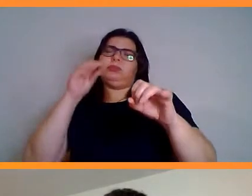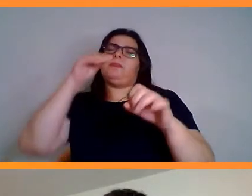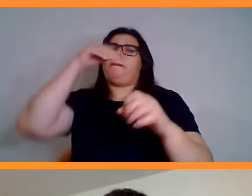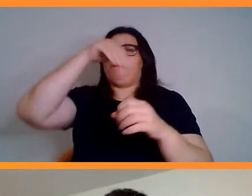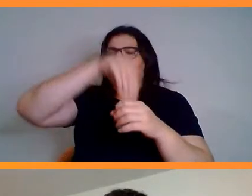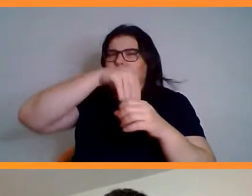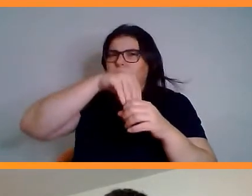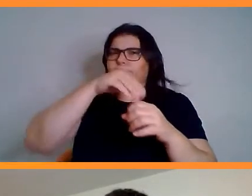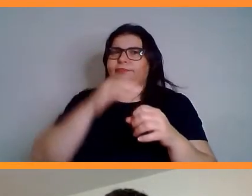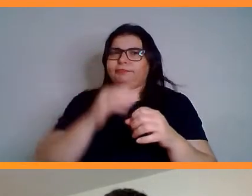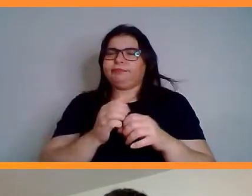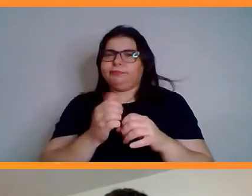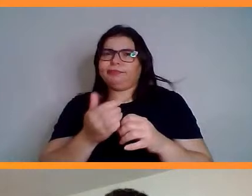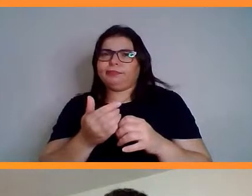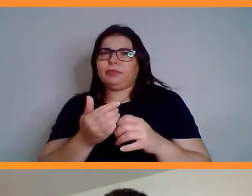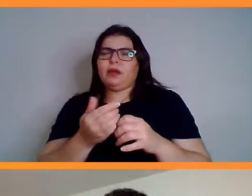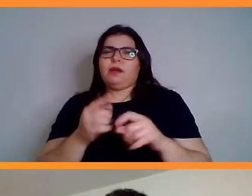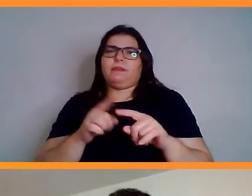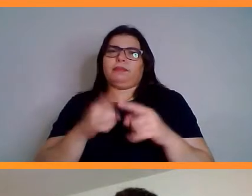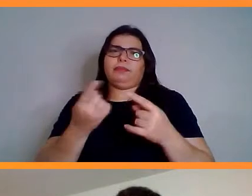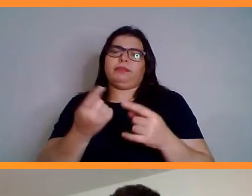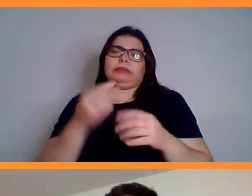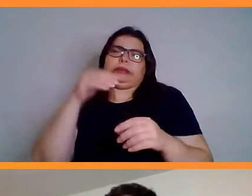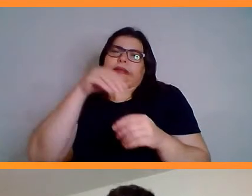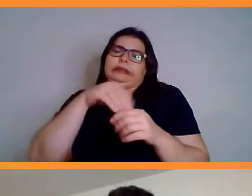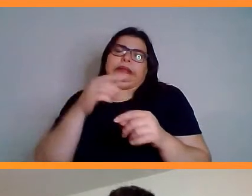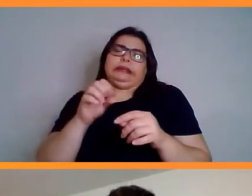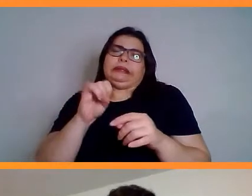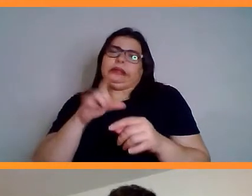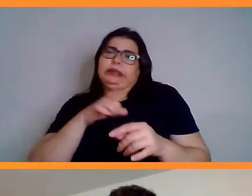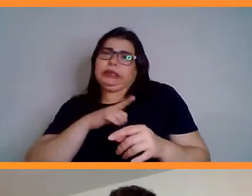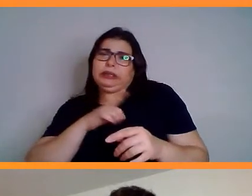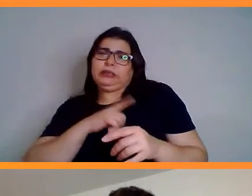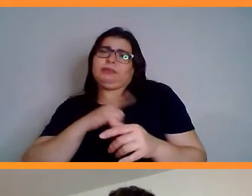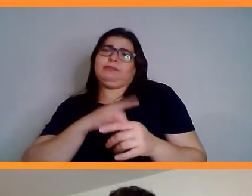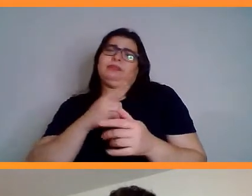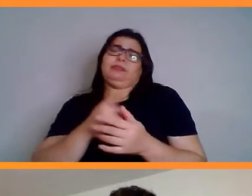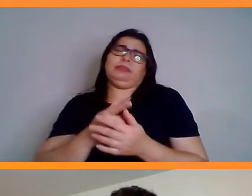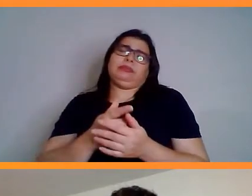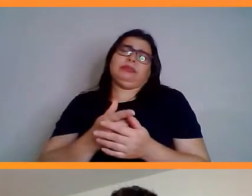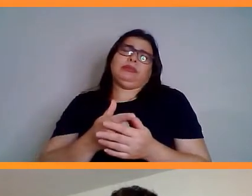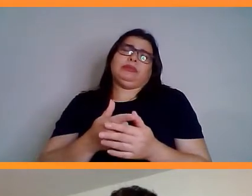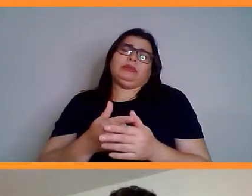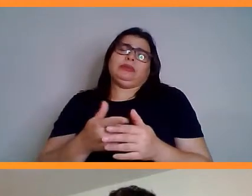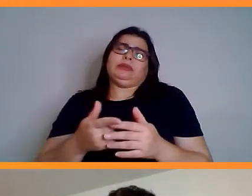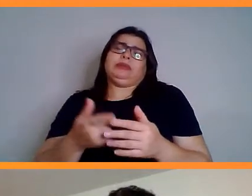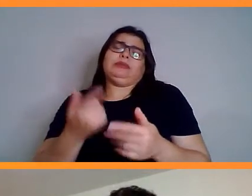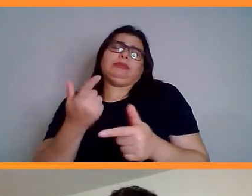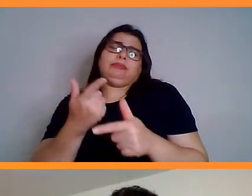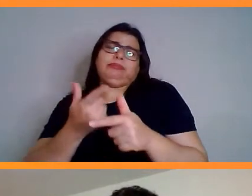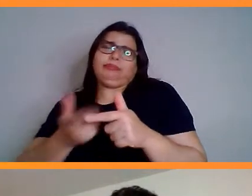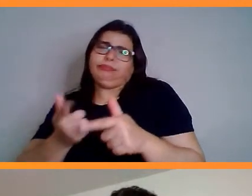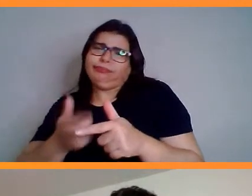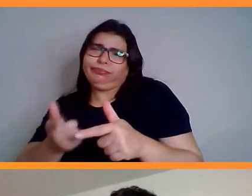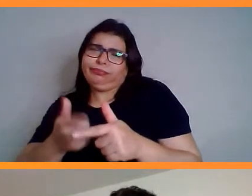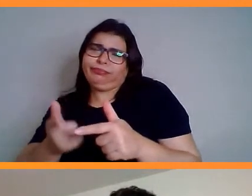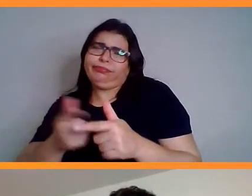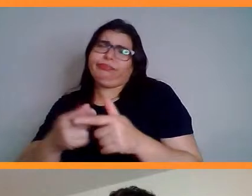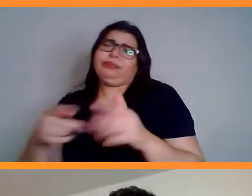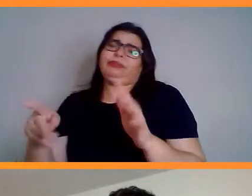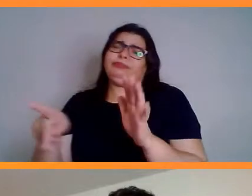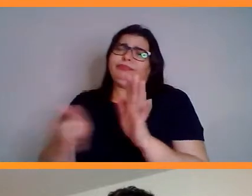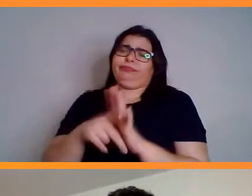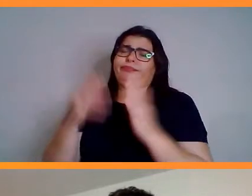existe todo um trauma envolvido. Então, é uma situação que ela vai além